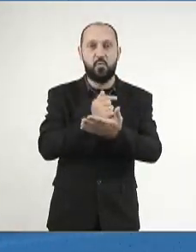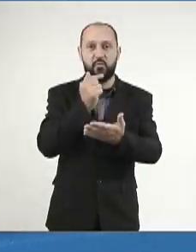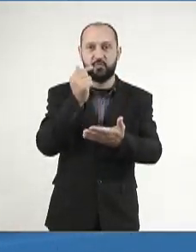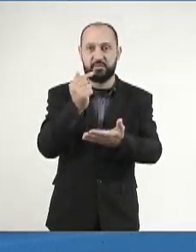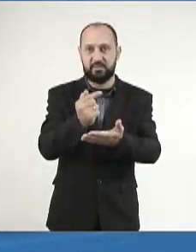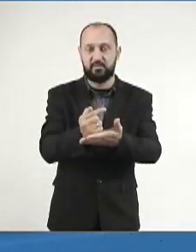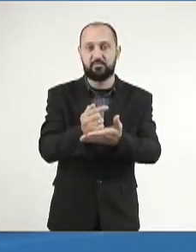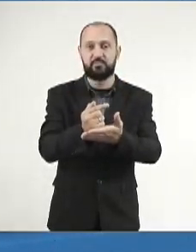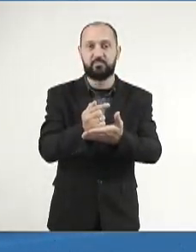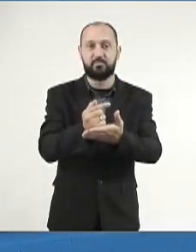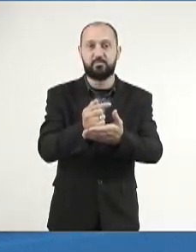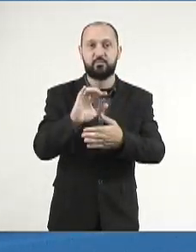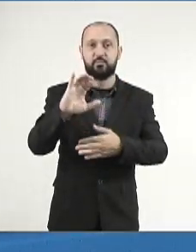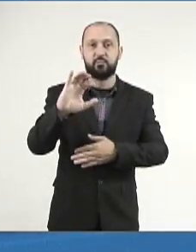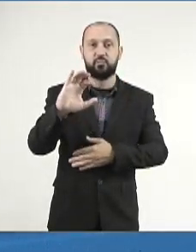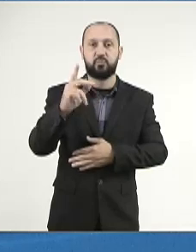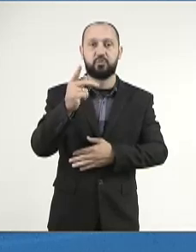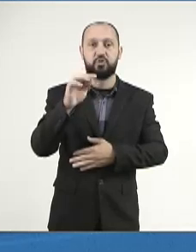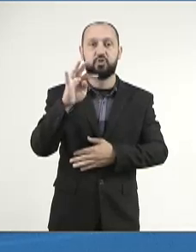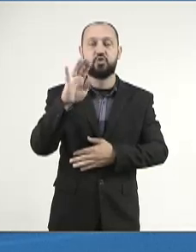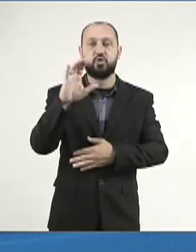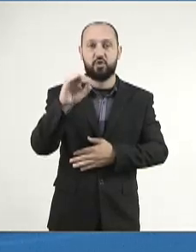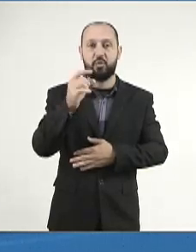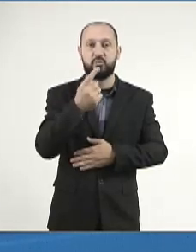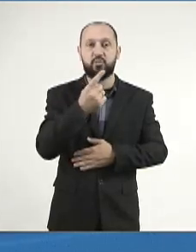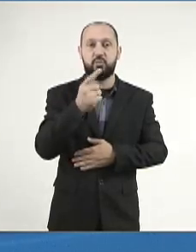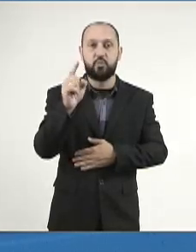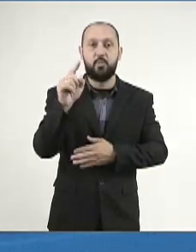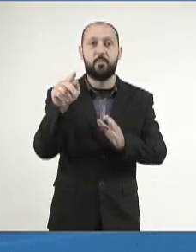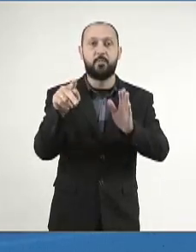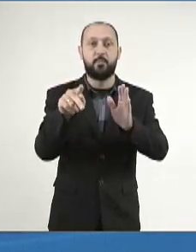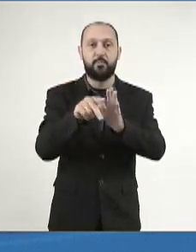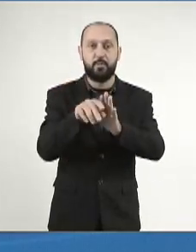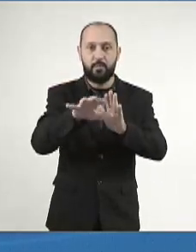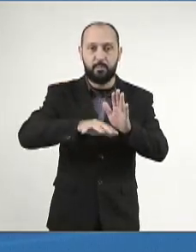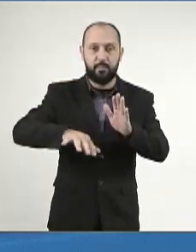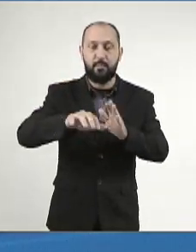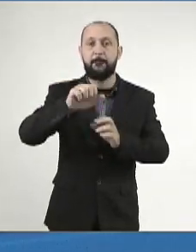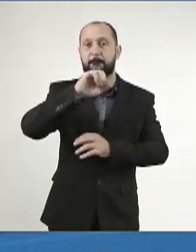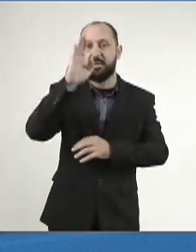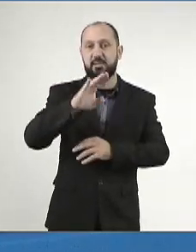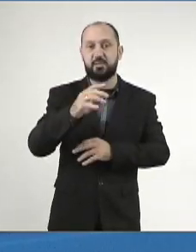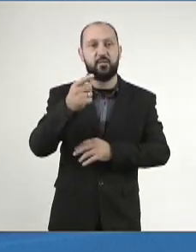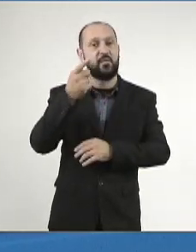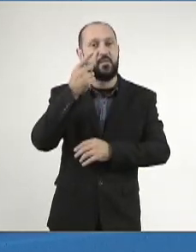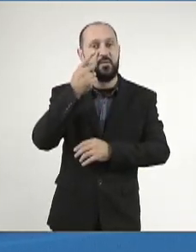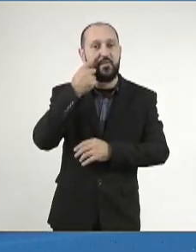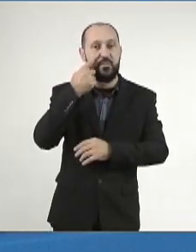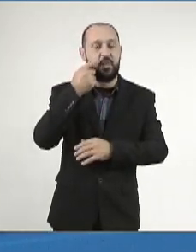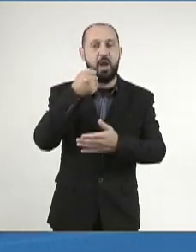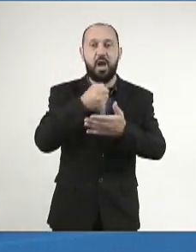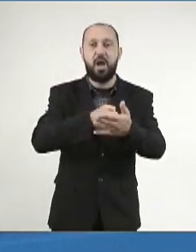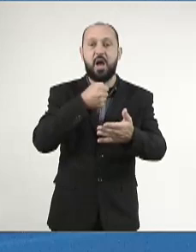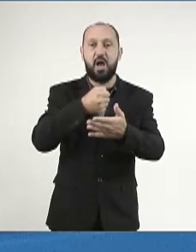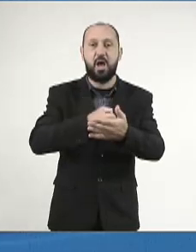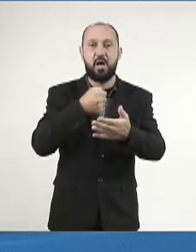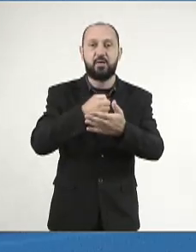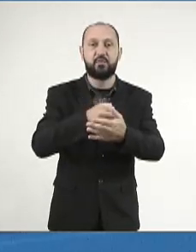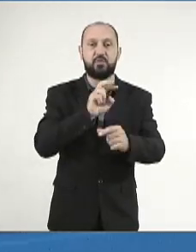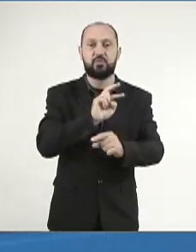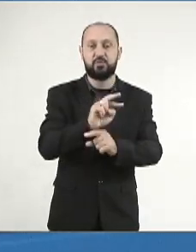do chaco como um dos biomas brasileiros com vistas a garantir a sua